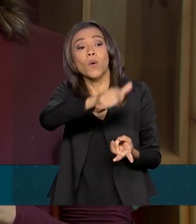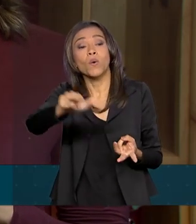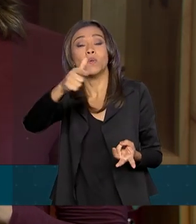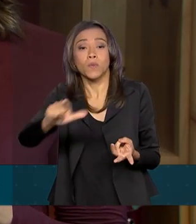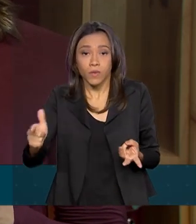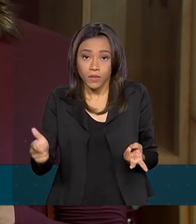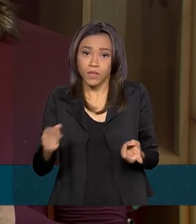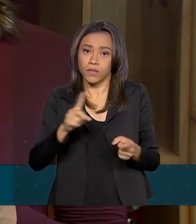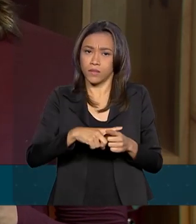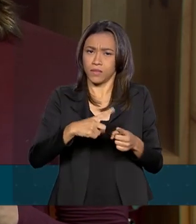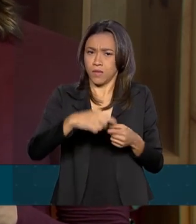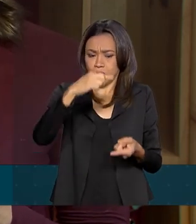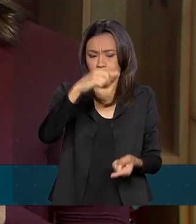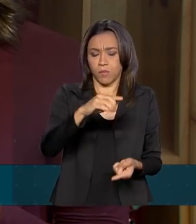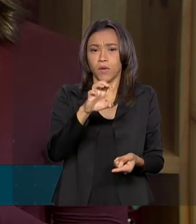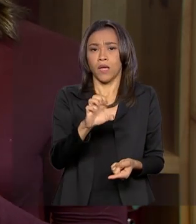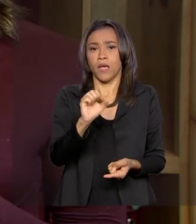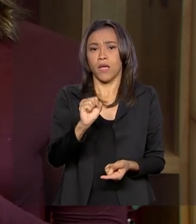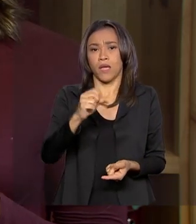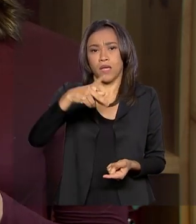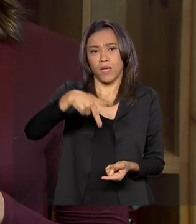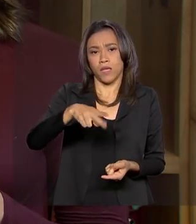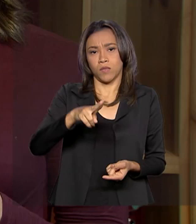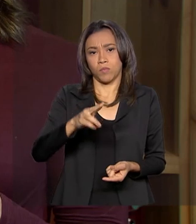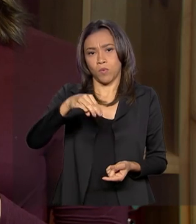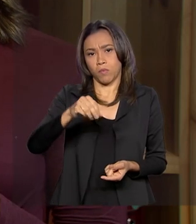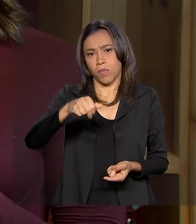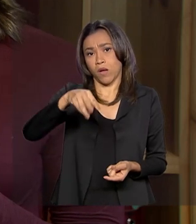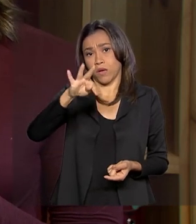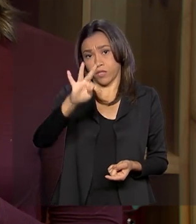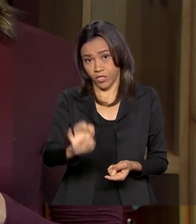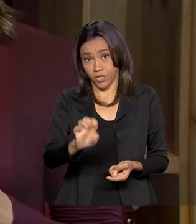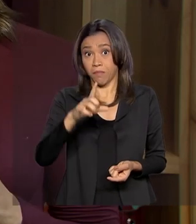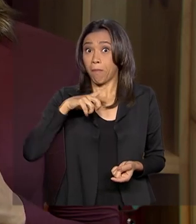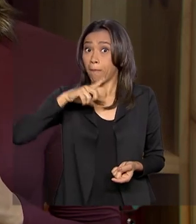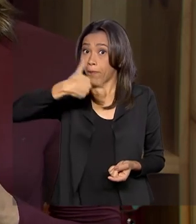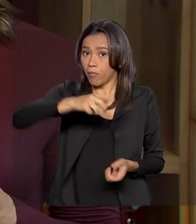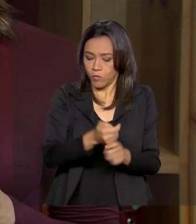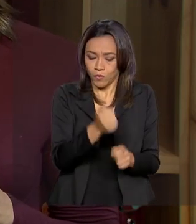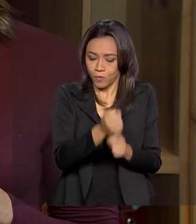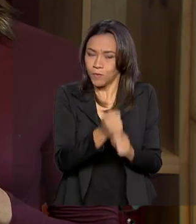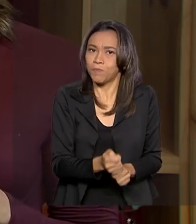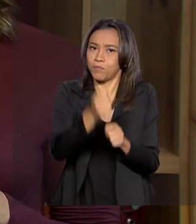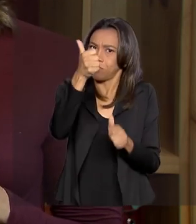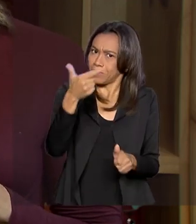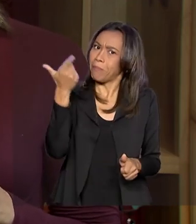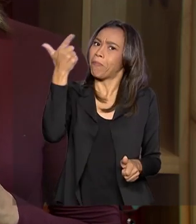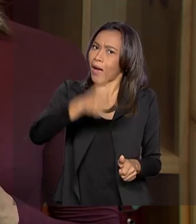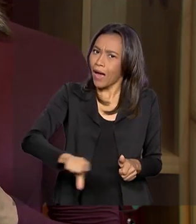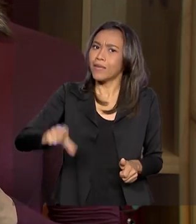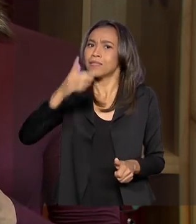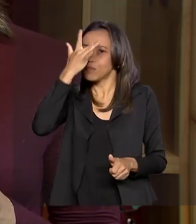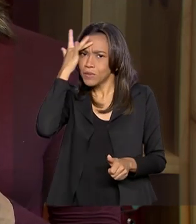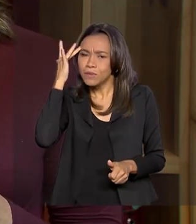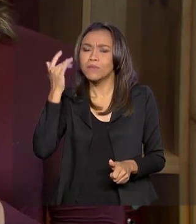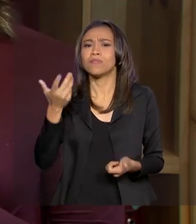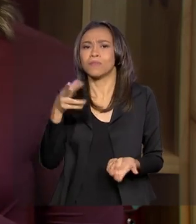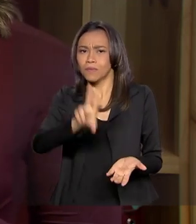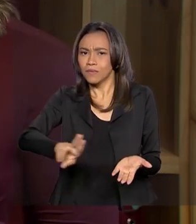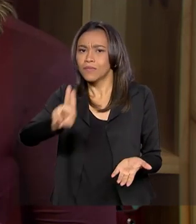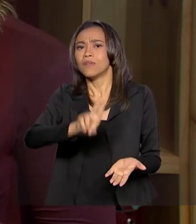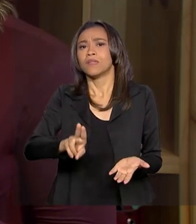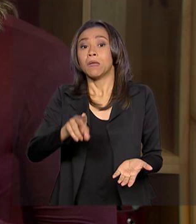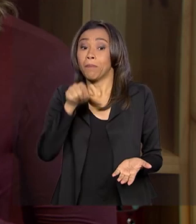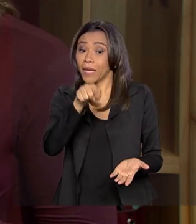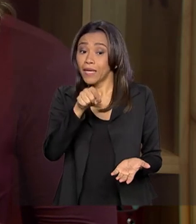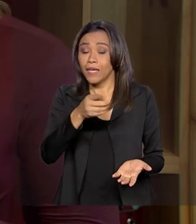uva, como o espumante, por exemplo, tem conquistado cada vez mais espaço na mesa dos brasileiros. E para que esses produtos cheguem às